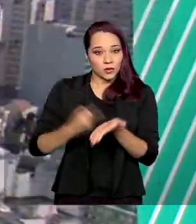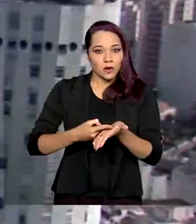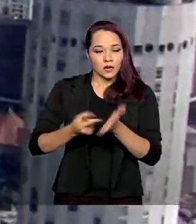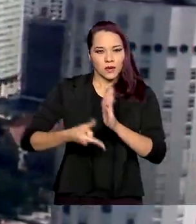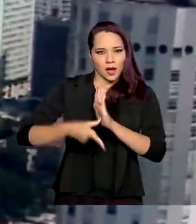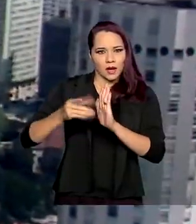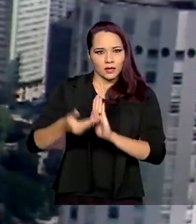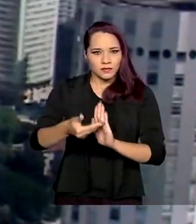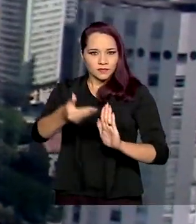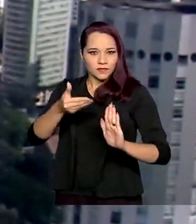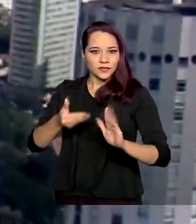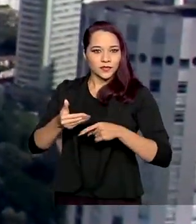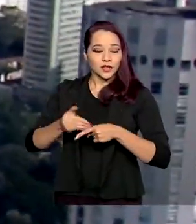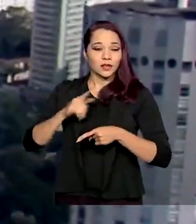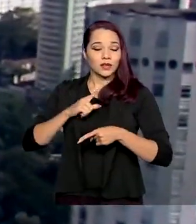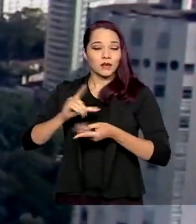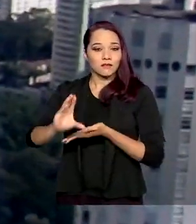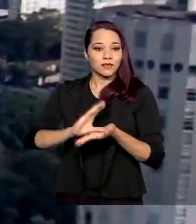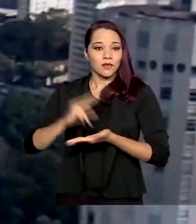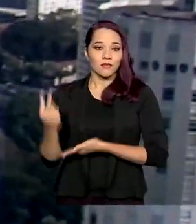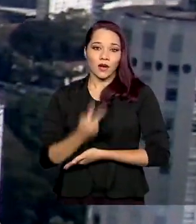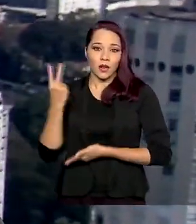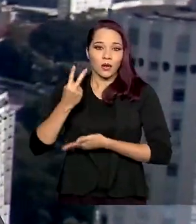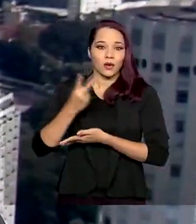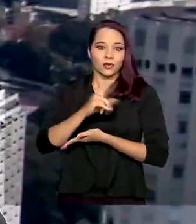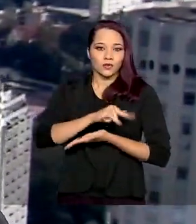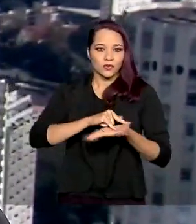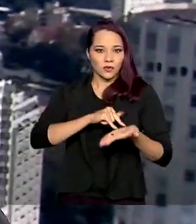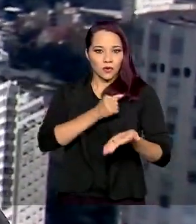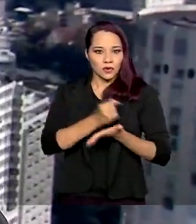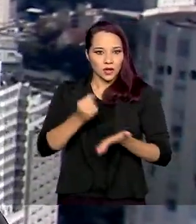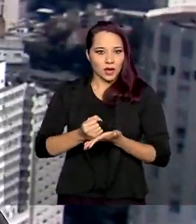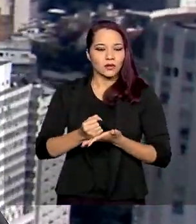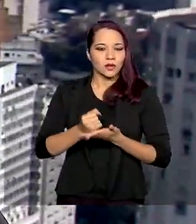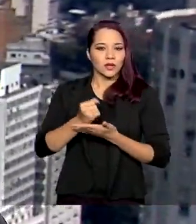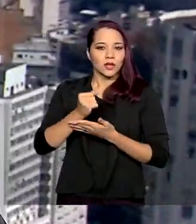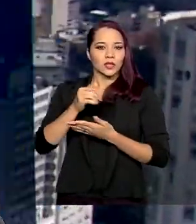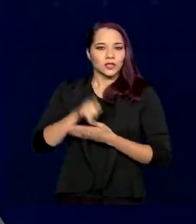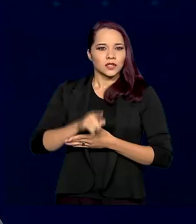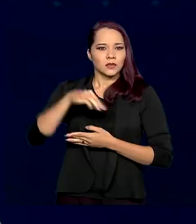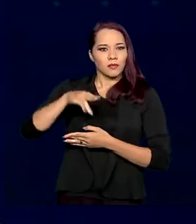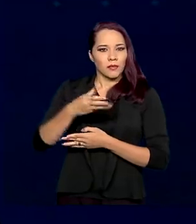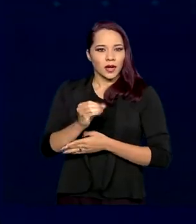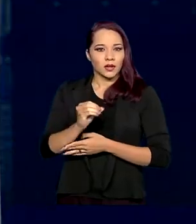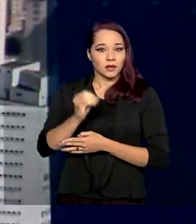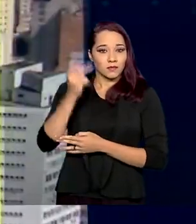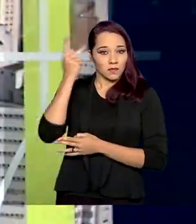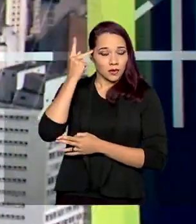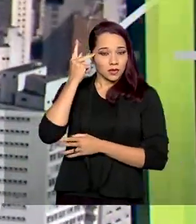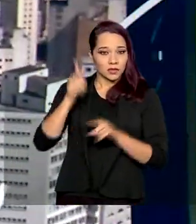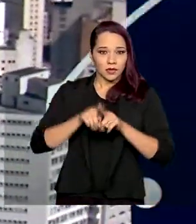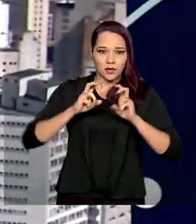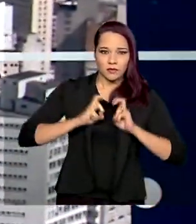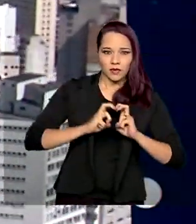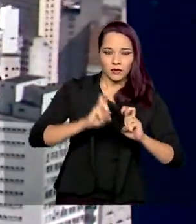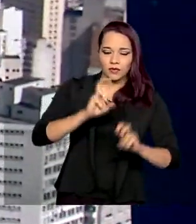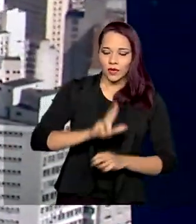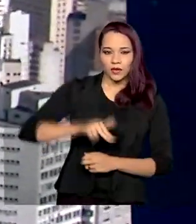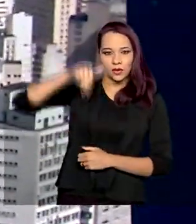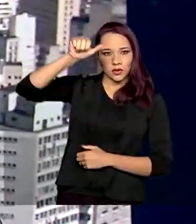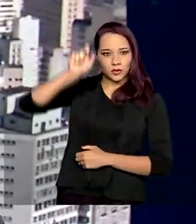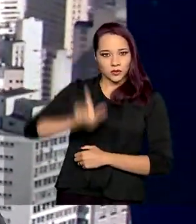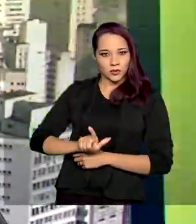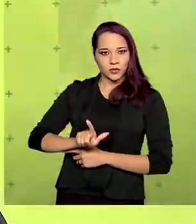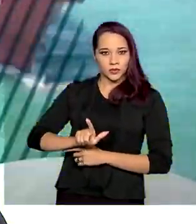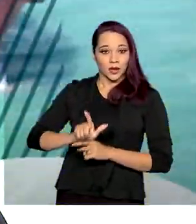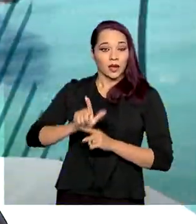antecipadamente o valor das renovações dos contratos de concessão da Malha Paulista e da Ferrovia Norte e Sul. Com